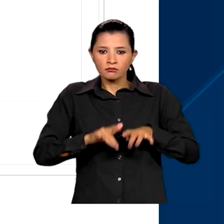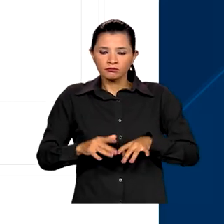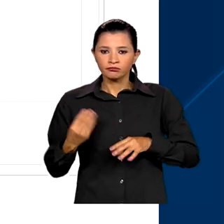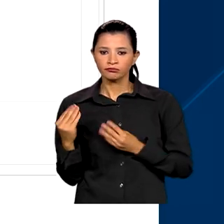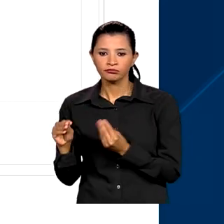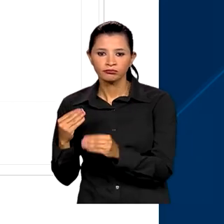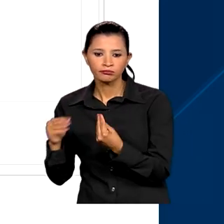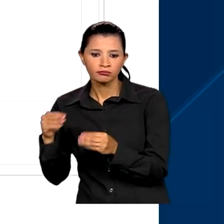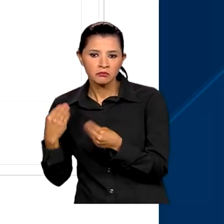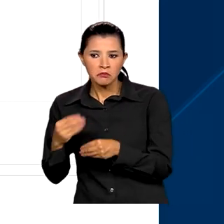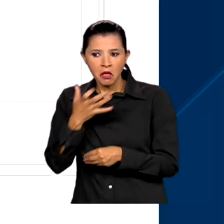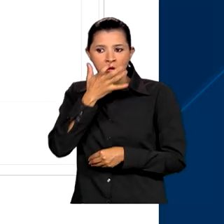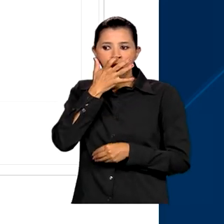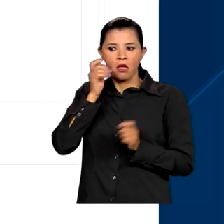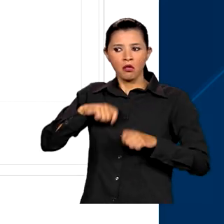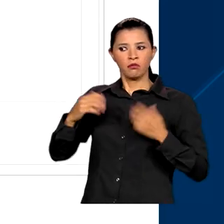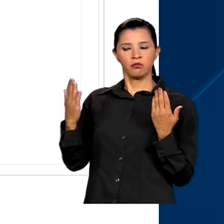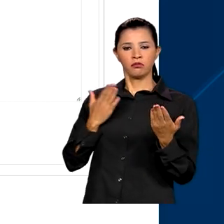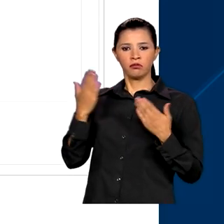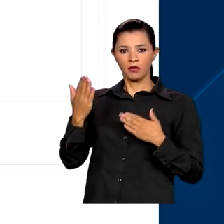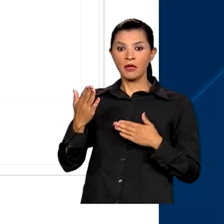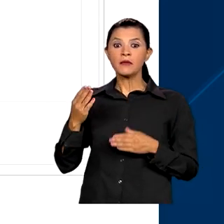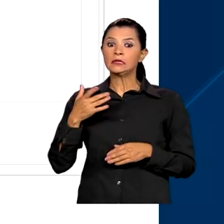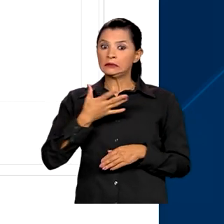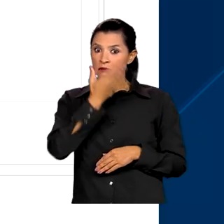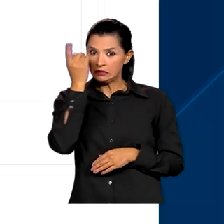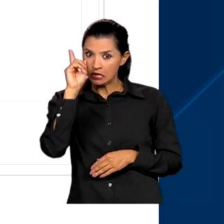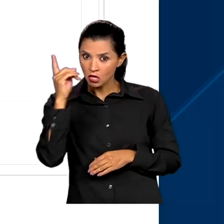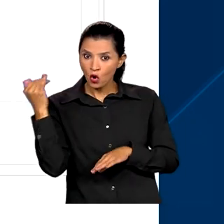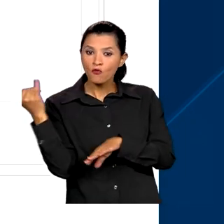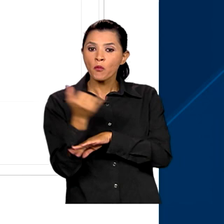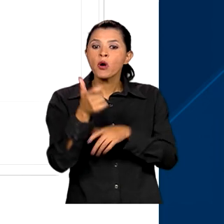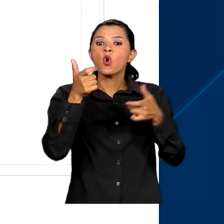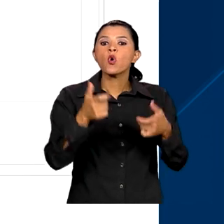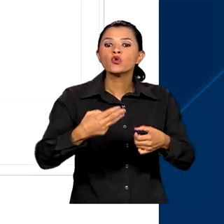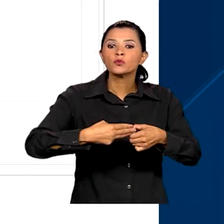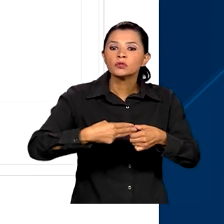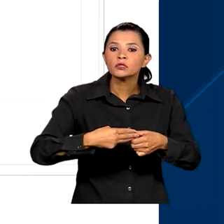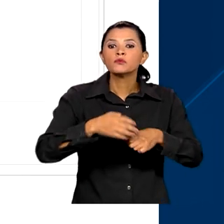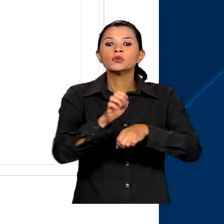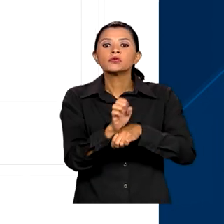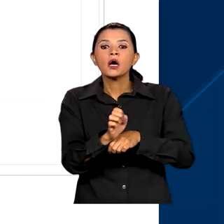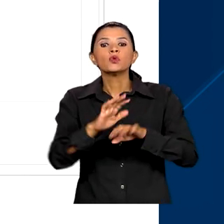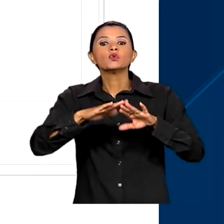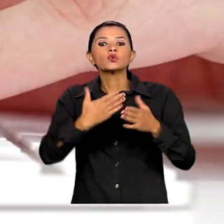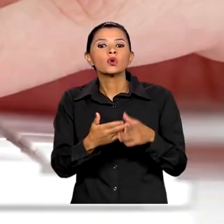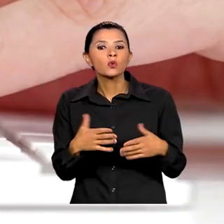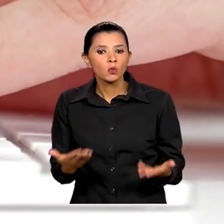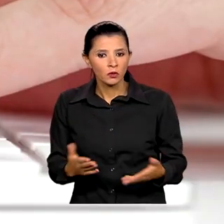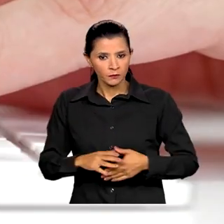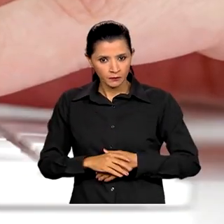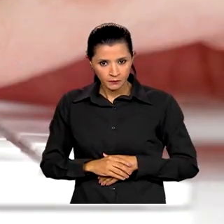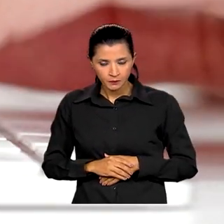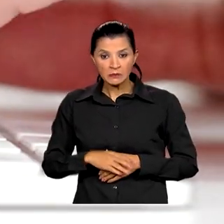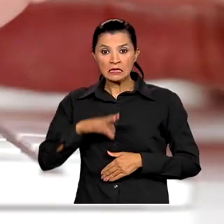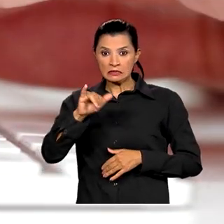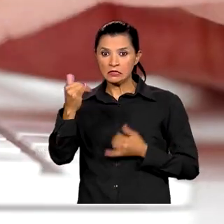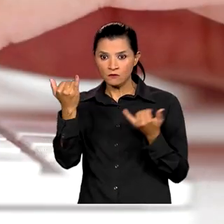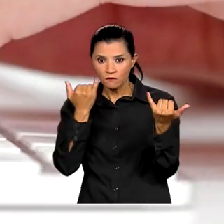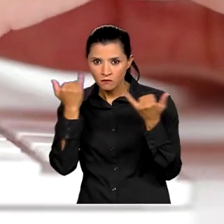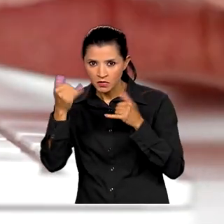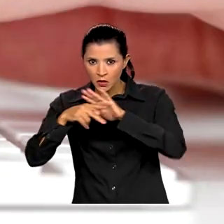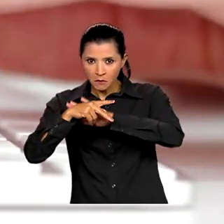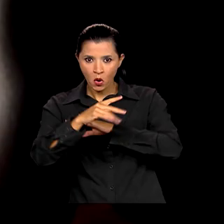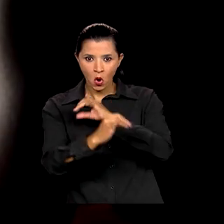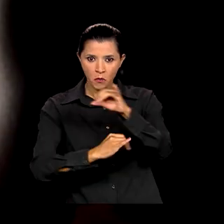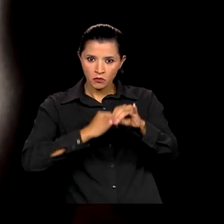geraram a suspeita, sem esquecer de informar o município, o estado, a escola em questão. Se a informação veio